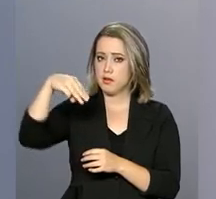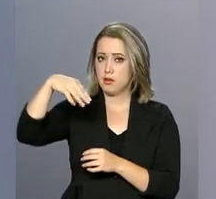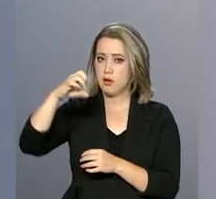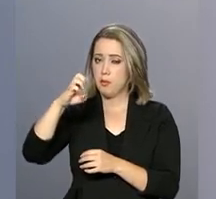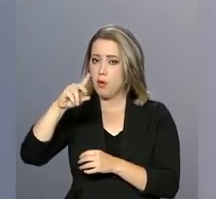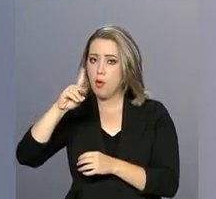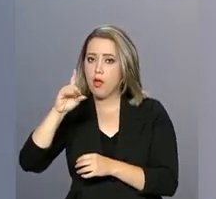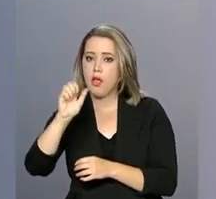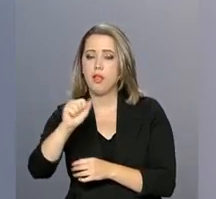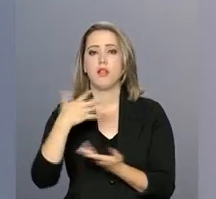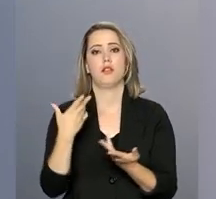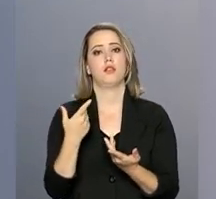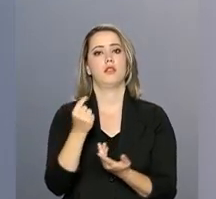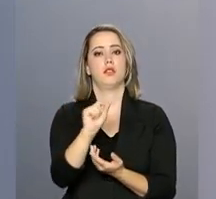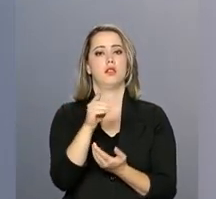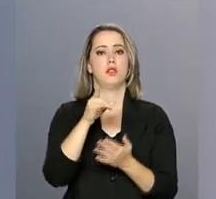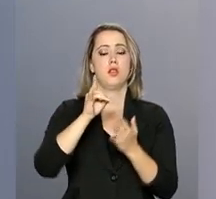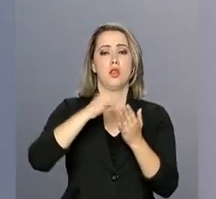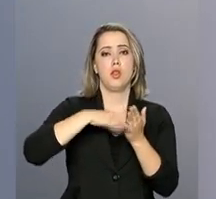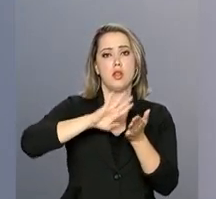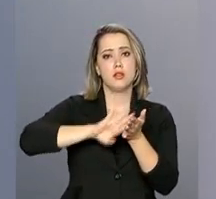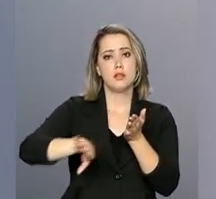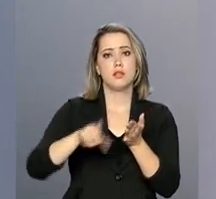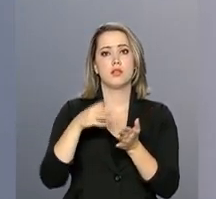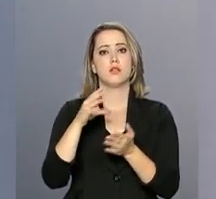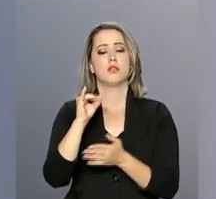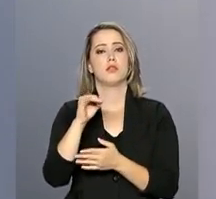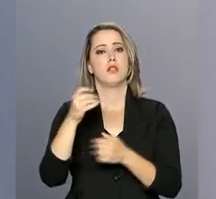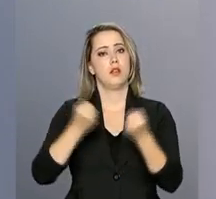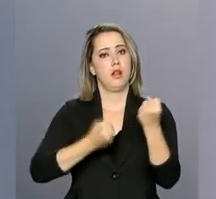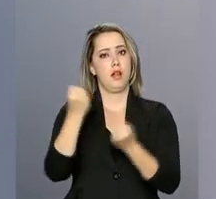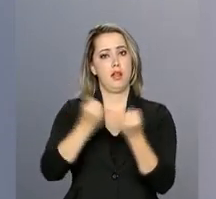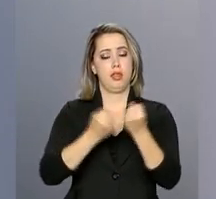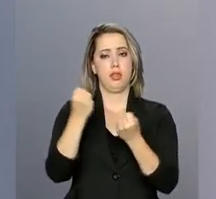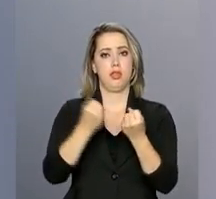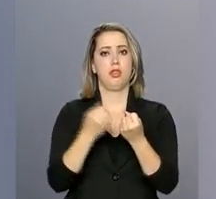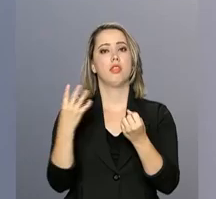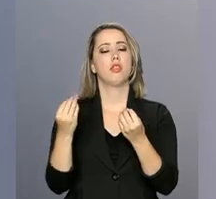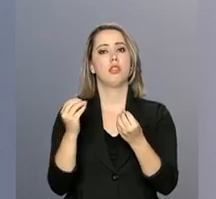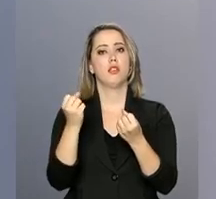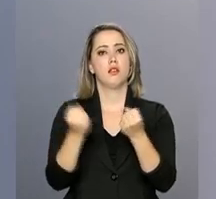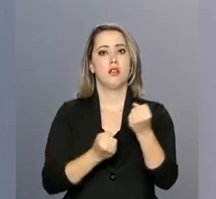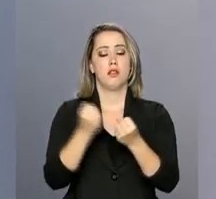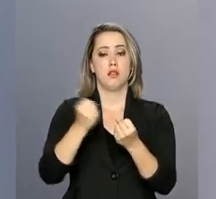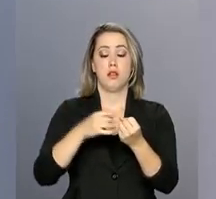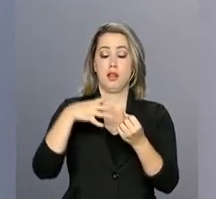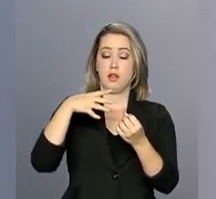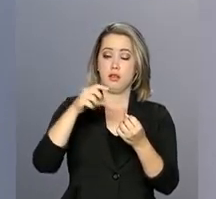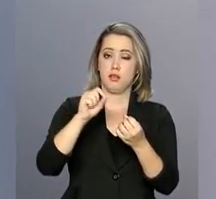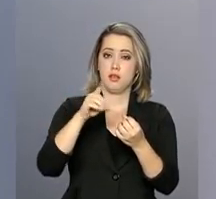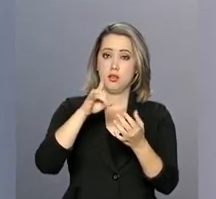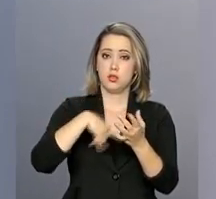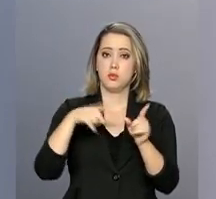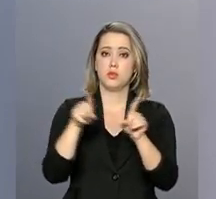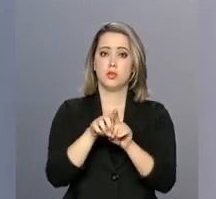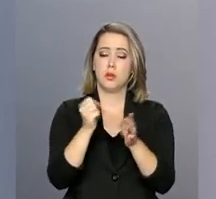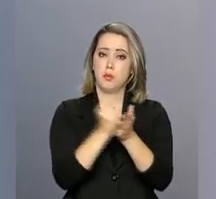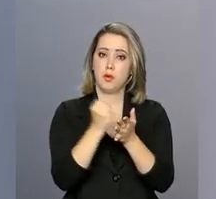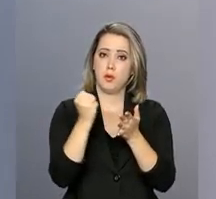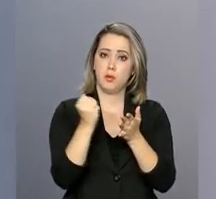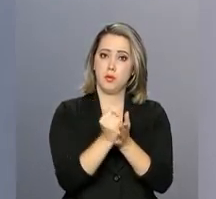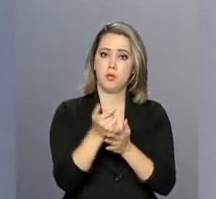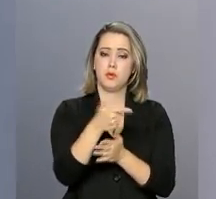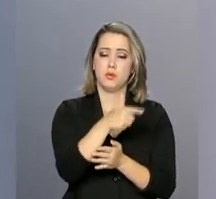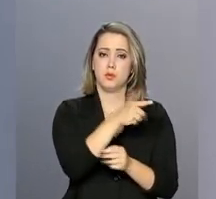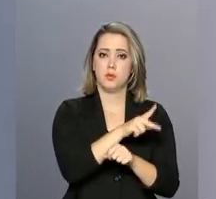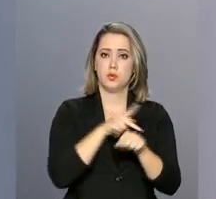Estão excluídos da Identificação Civil Nacional a carteira de motorista, que pode ser apreendida, e o passaporte, que é uma exigência de